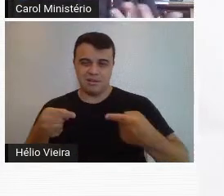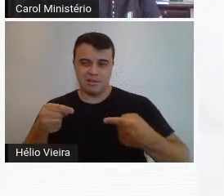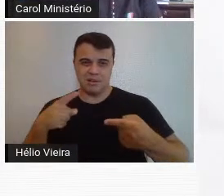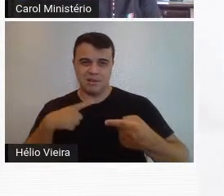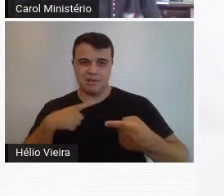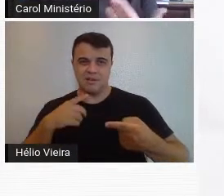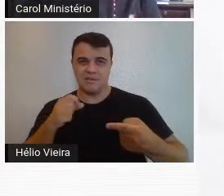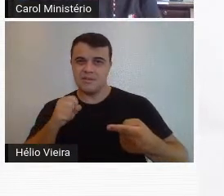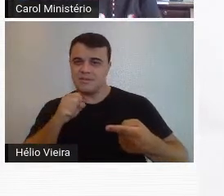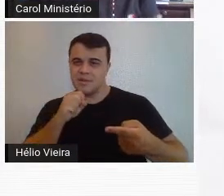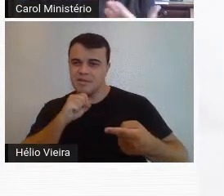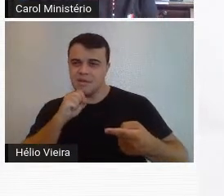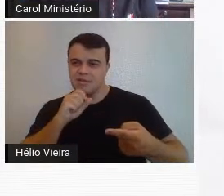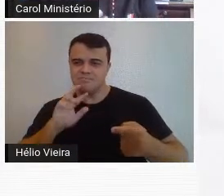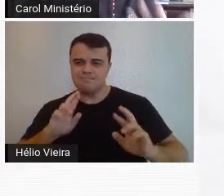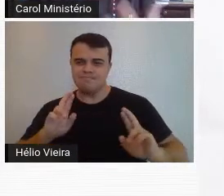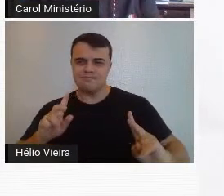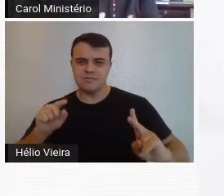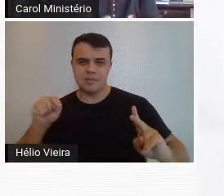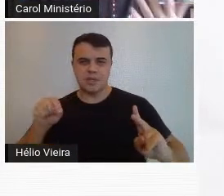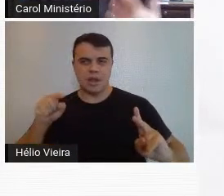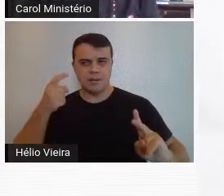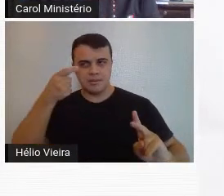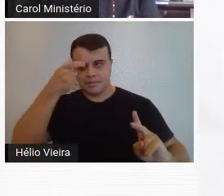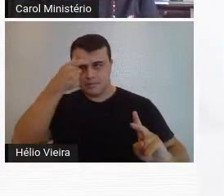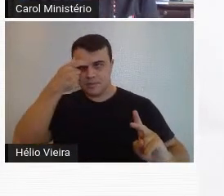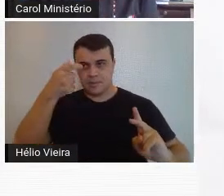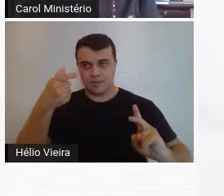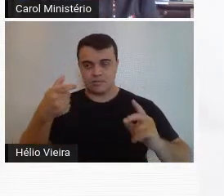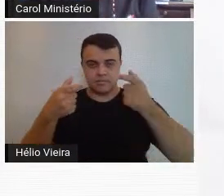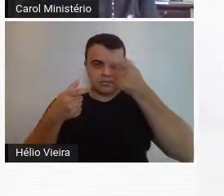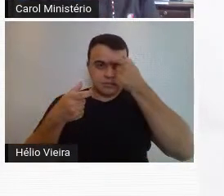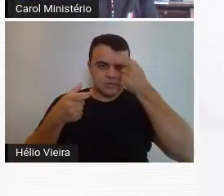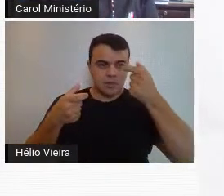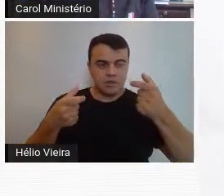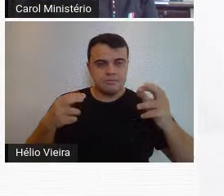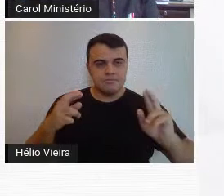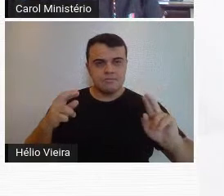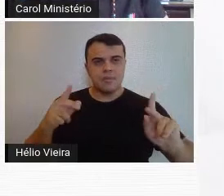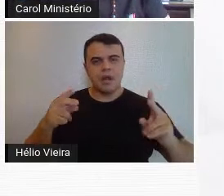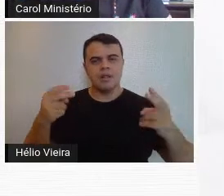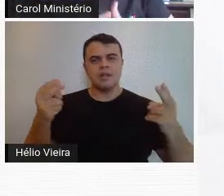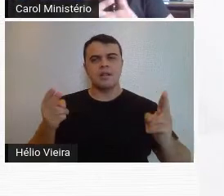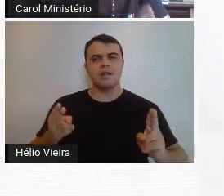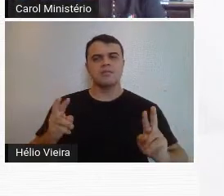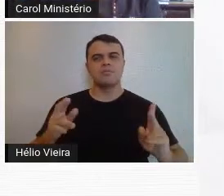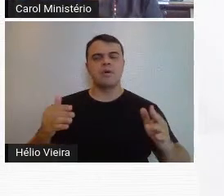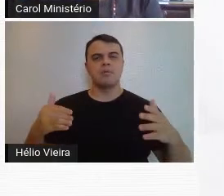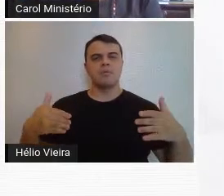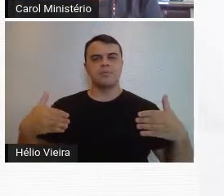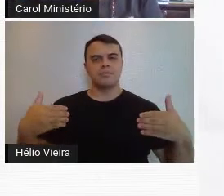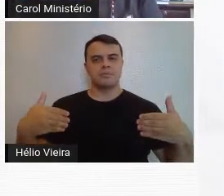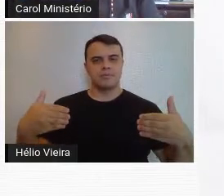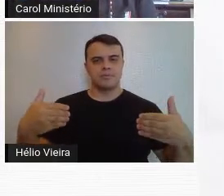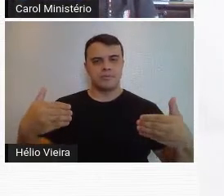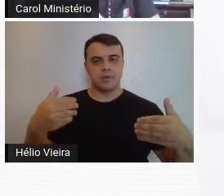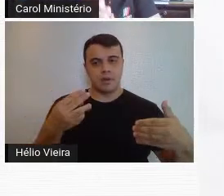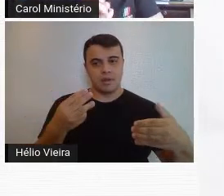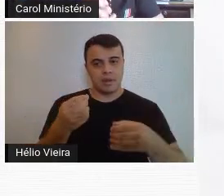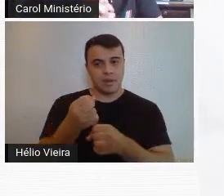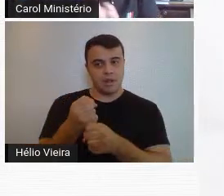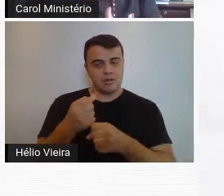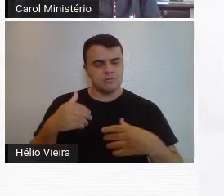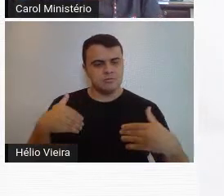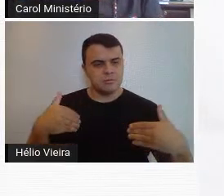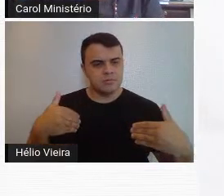entre duas correntes de mentalidade, de comportamento e estéticas vão convivendo em Belo Horizonte nesses 30 anos